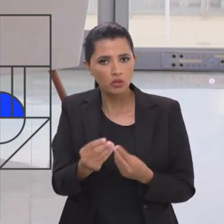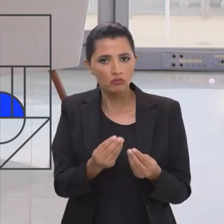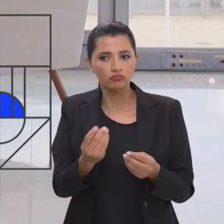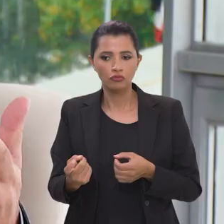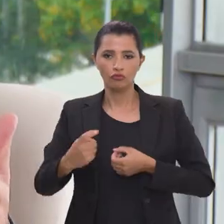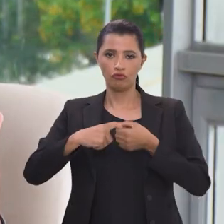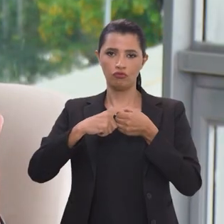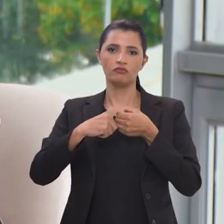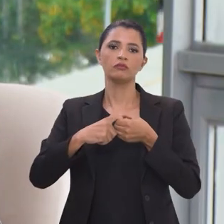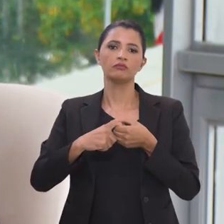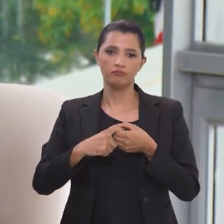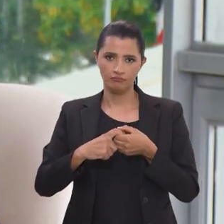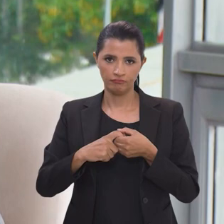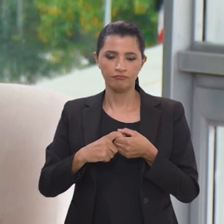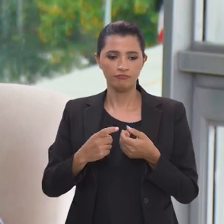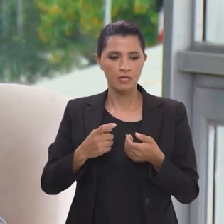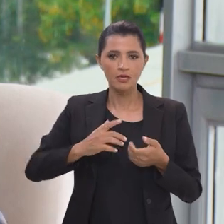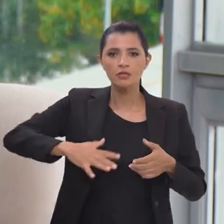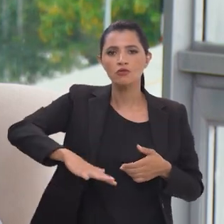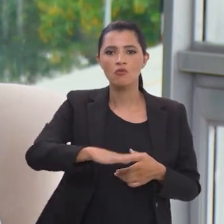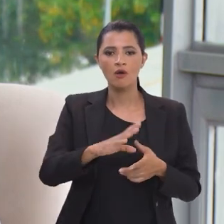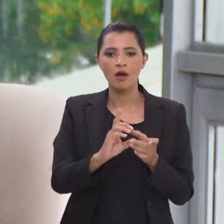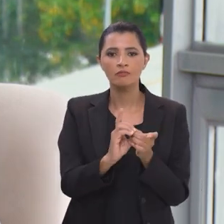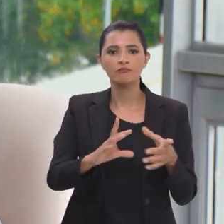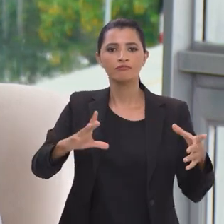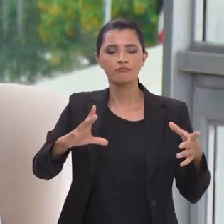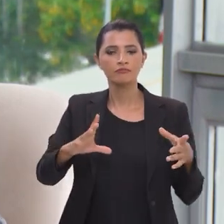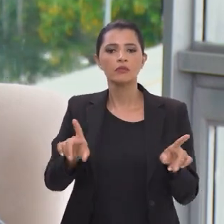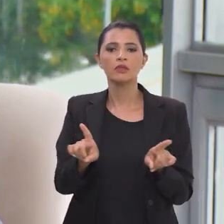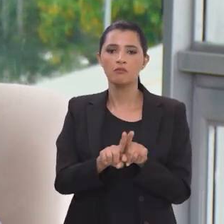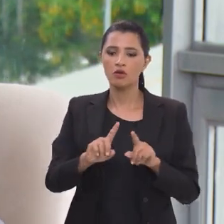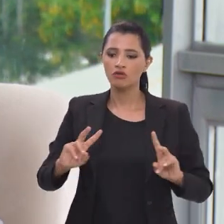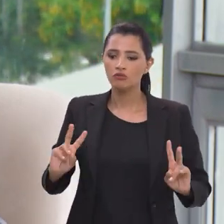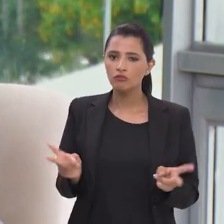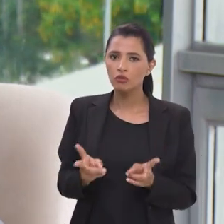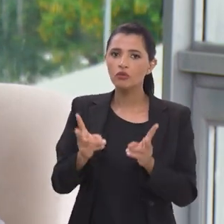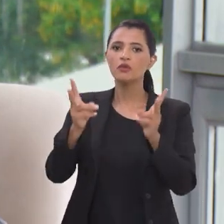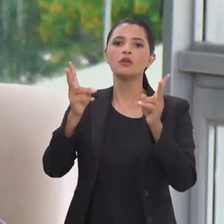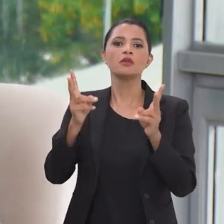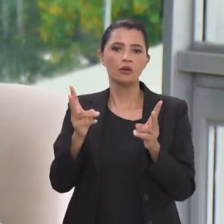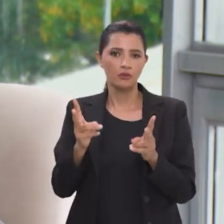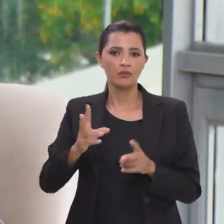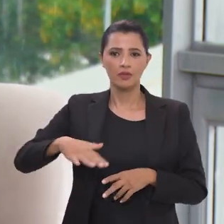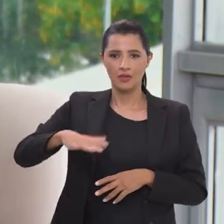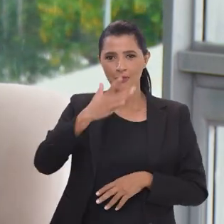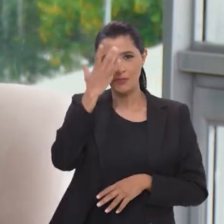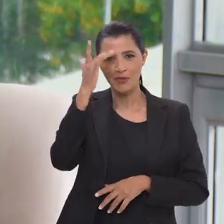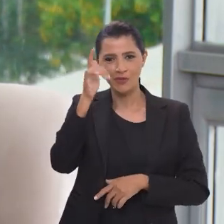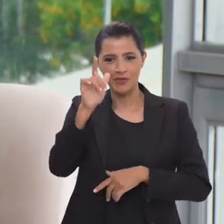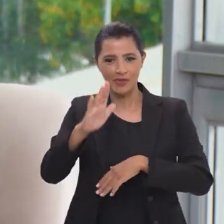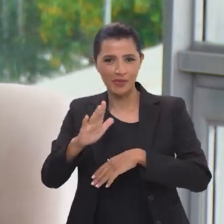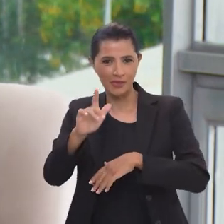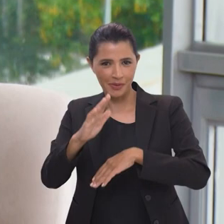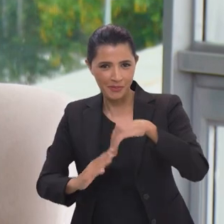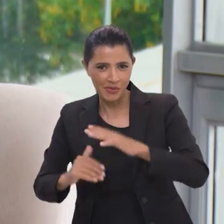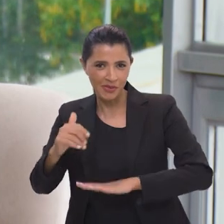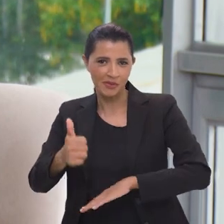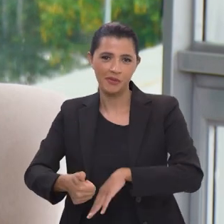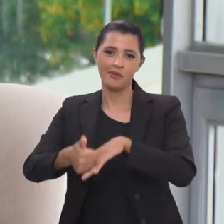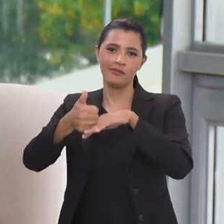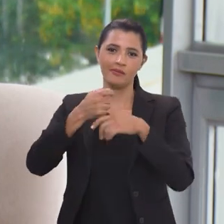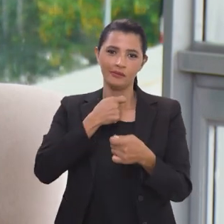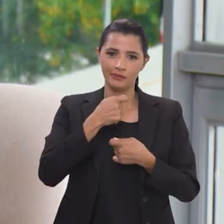reestabelecer esse ambiente democrático e de valorização da atividade dos profissionais de